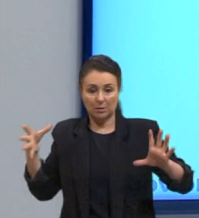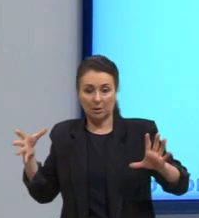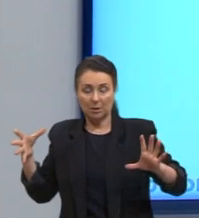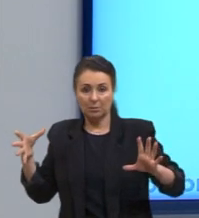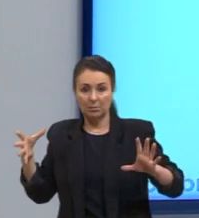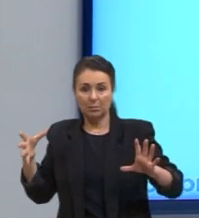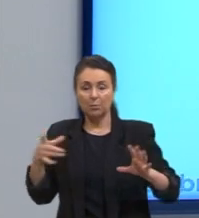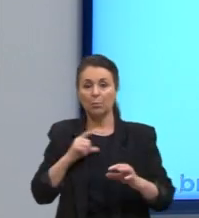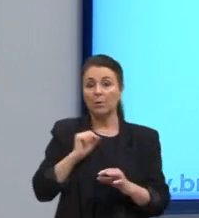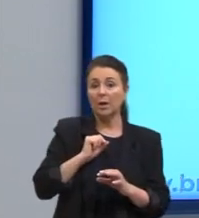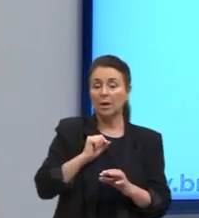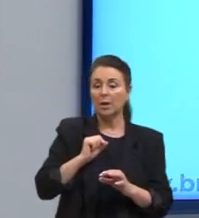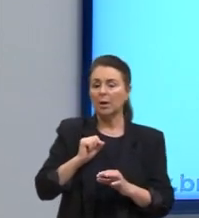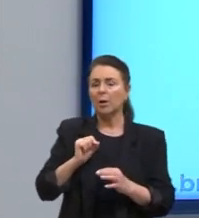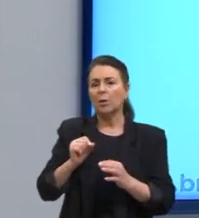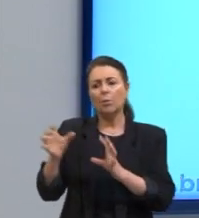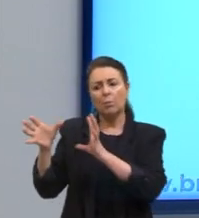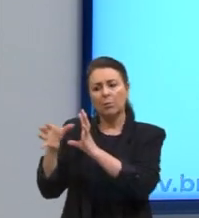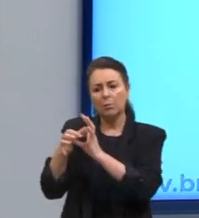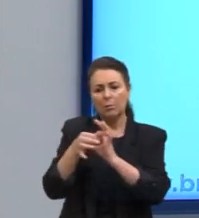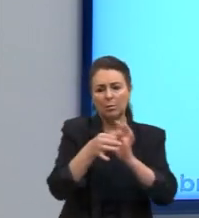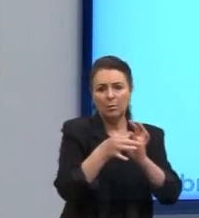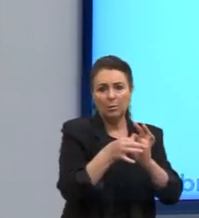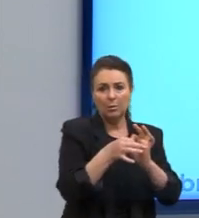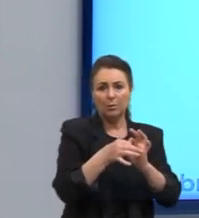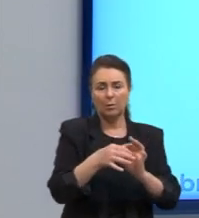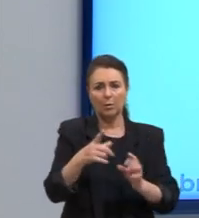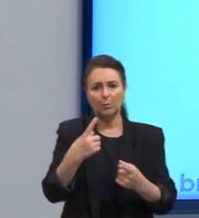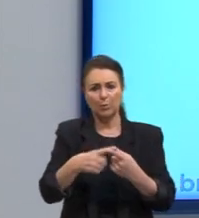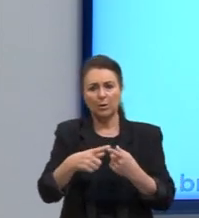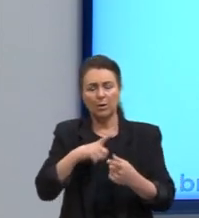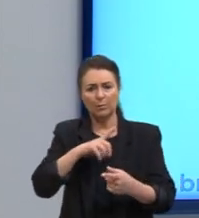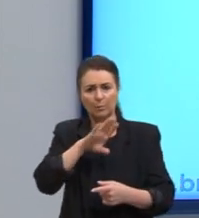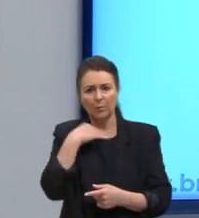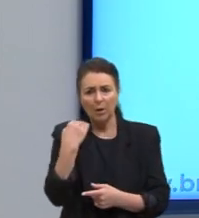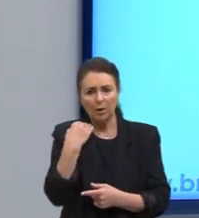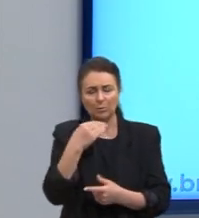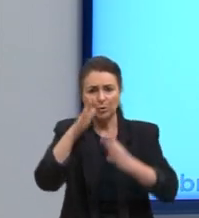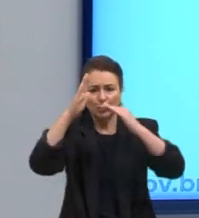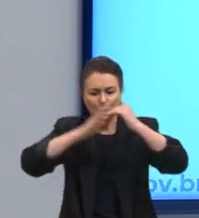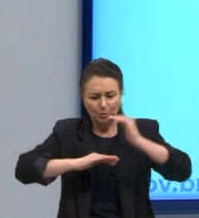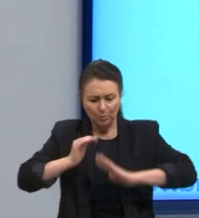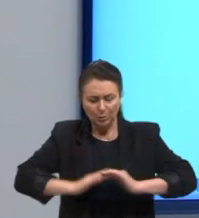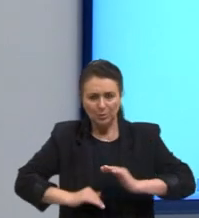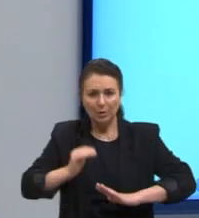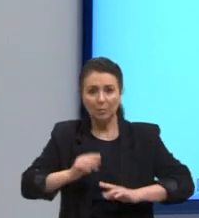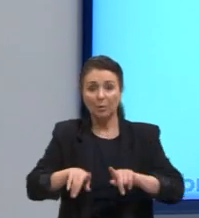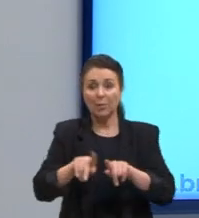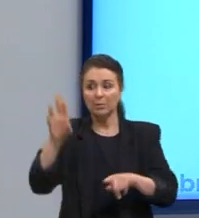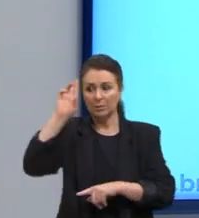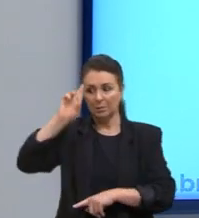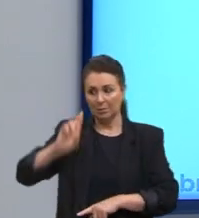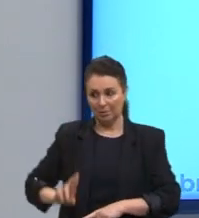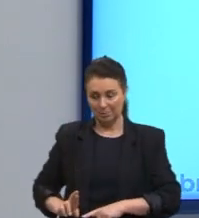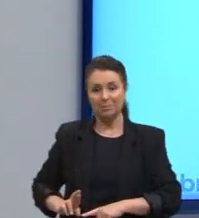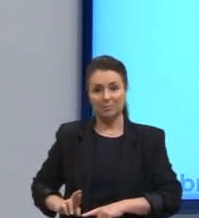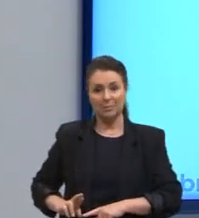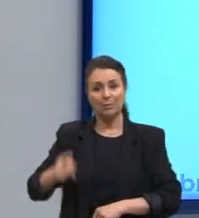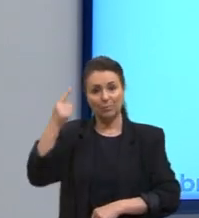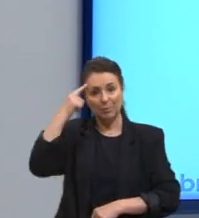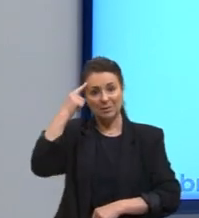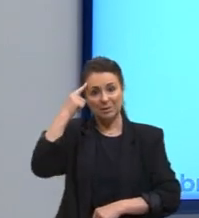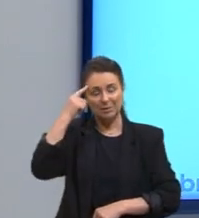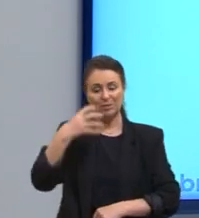que houve todas as mortes, enfim, as destruições todas. Mas, racionalmente, foi construído essas formas de